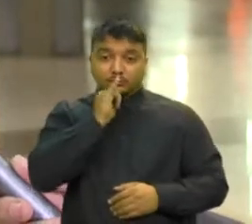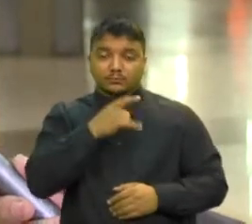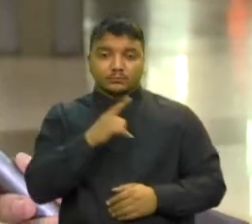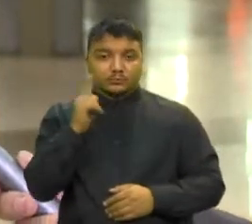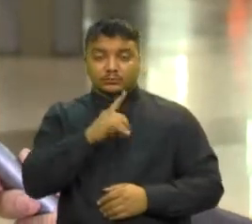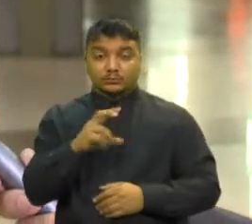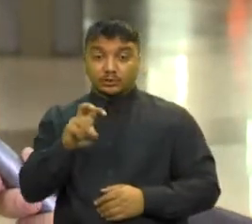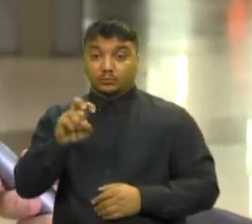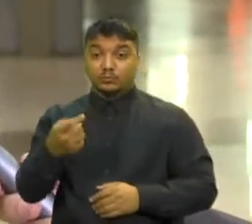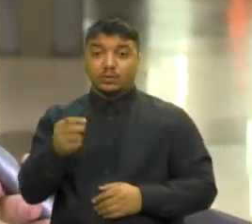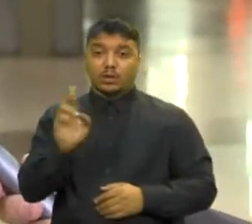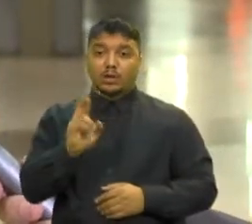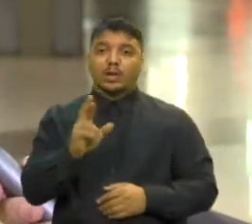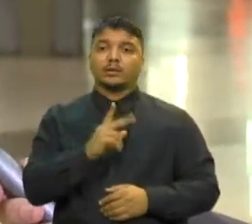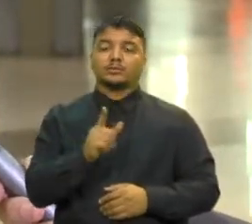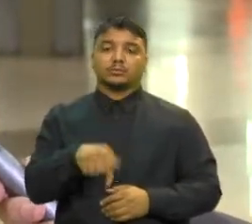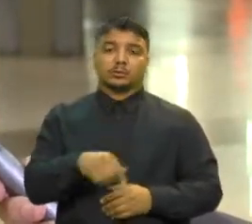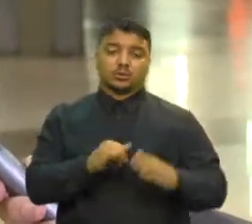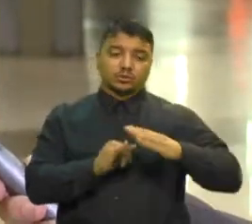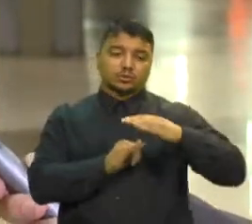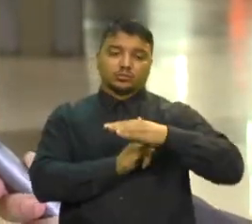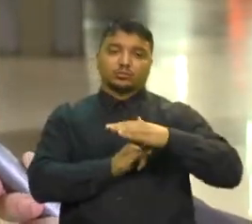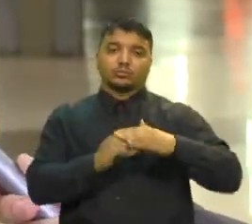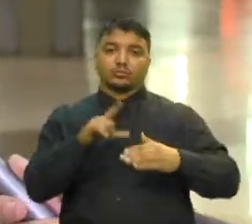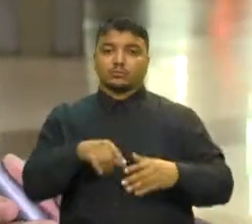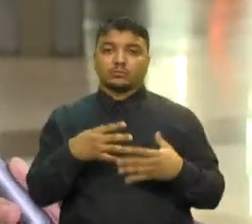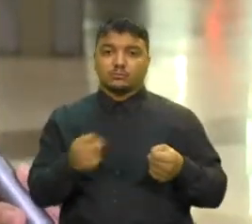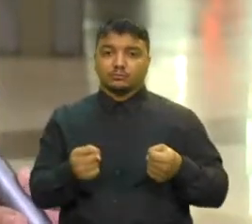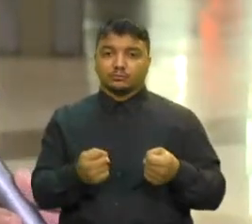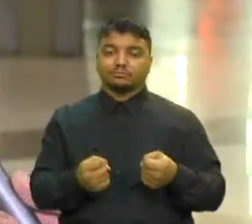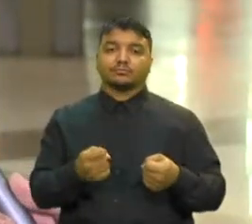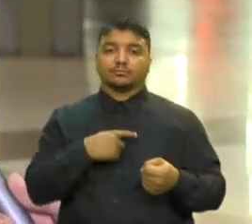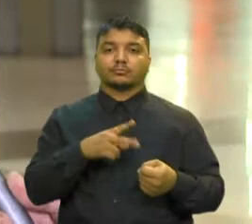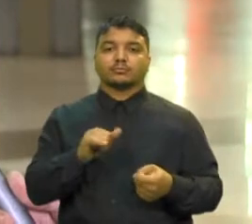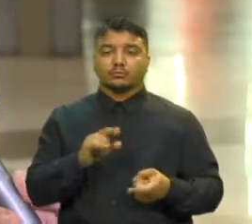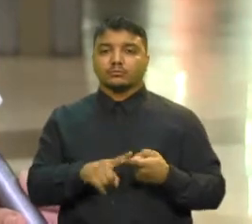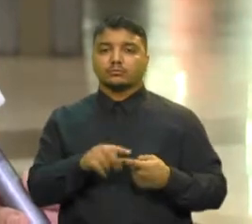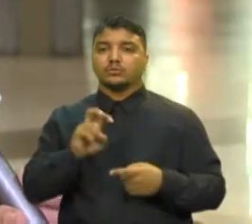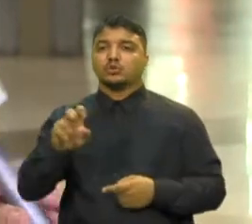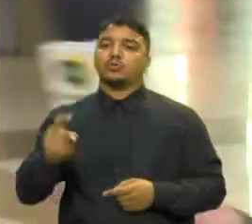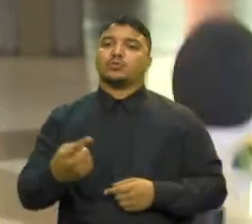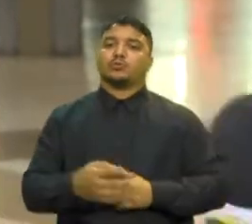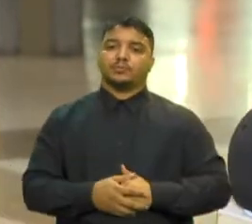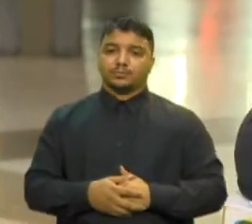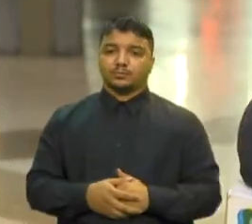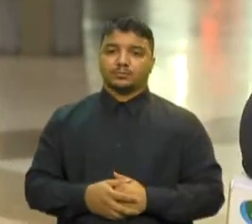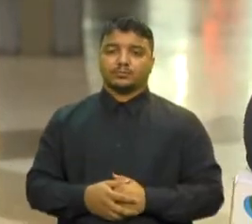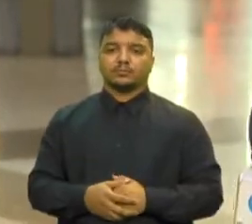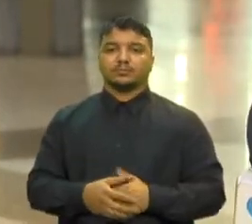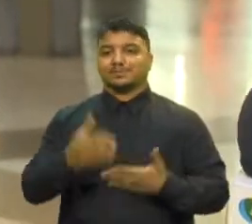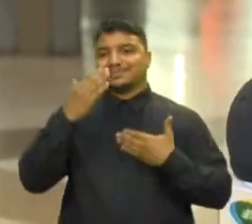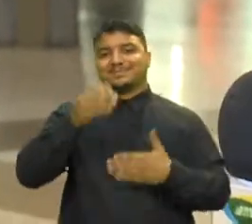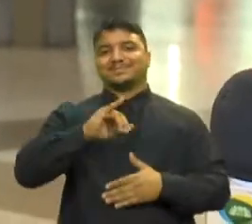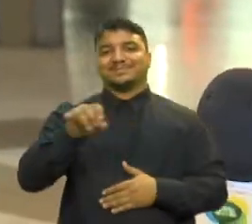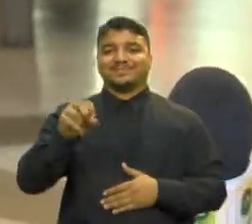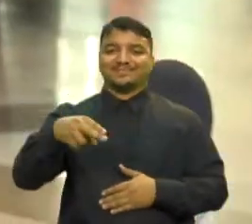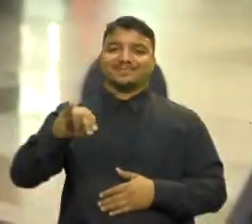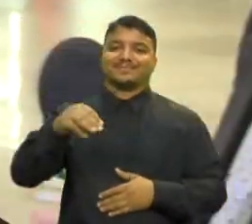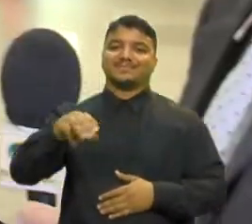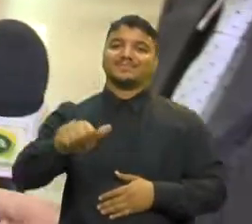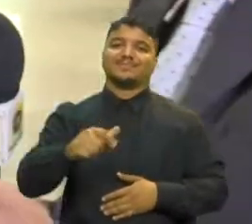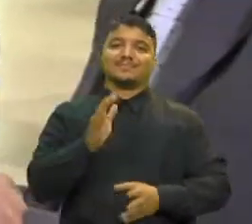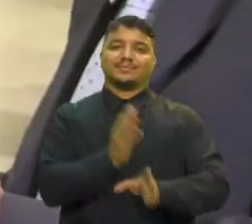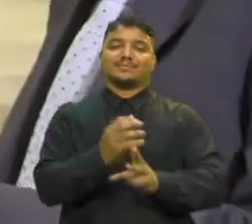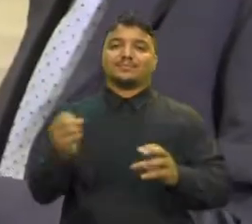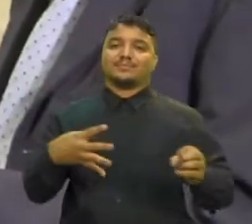de 5 mil reais A instituição que você adotou vai também ganhar 5 mil reais Muito obrigado, João Nilma, então Pelas